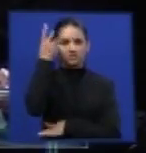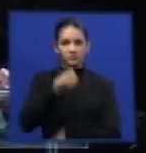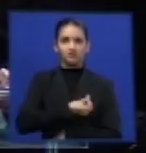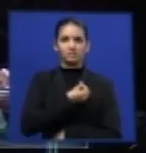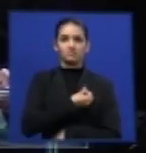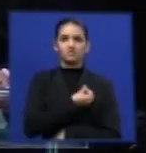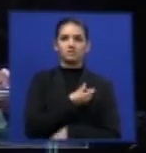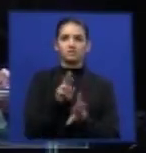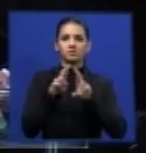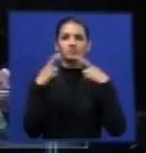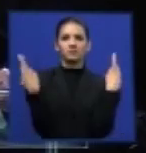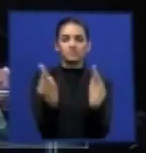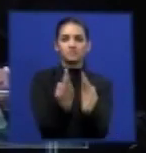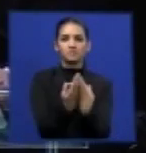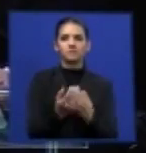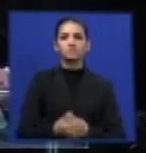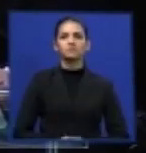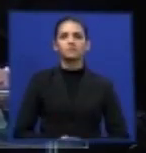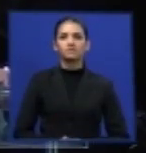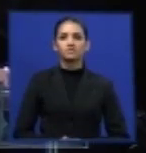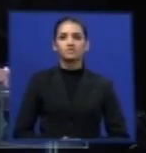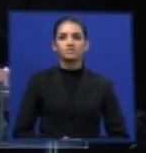o tema o a que me proponho